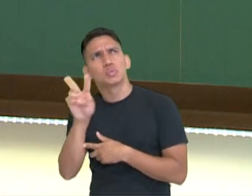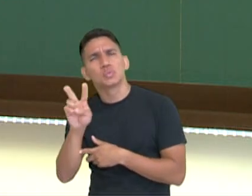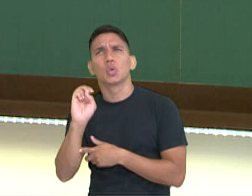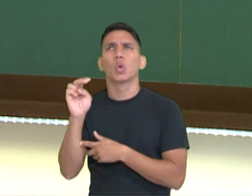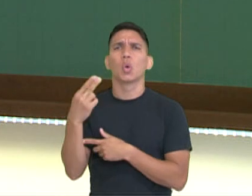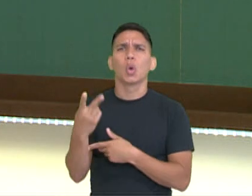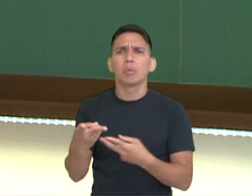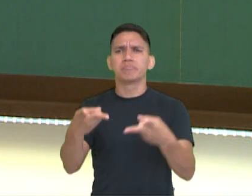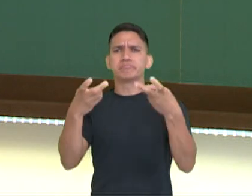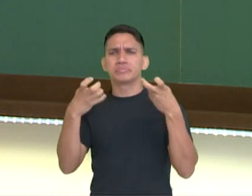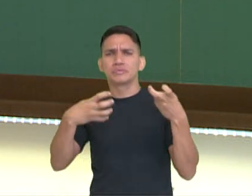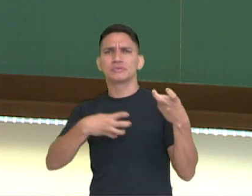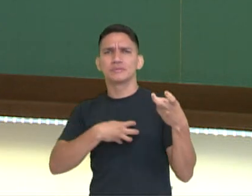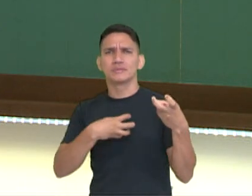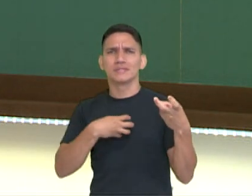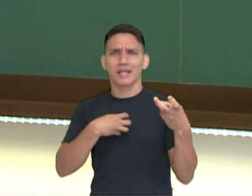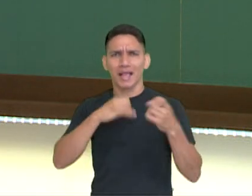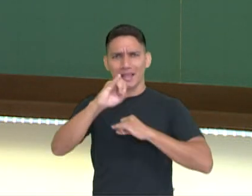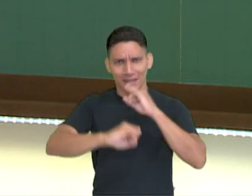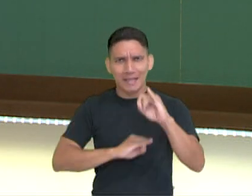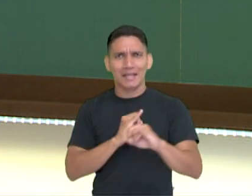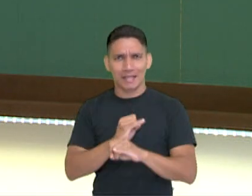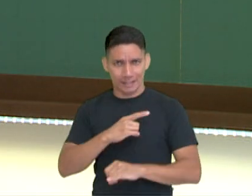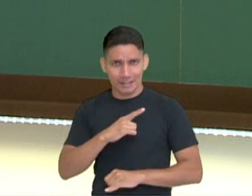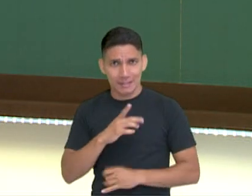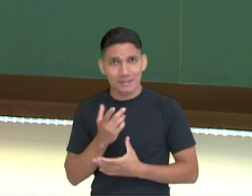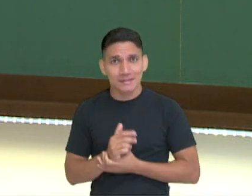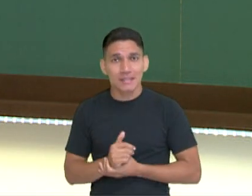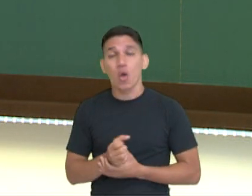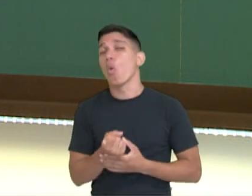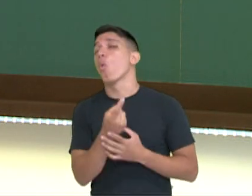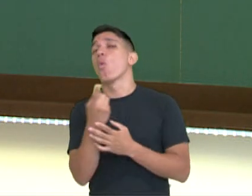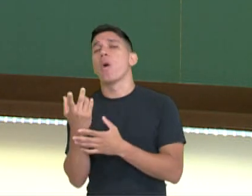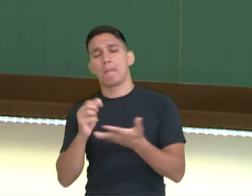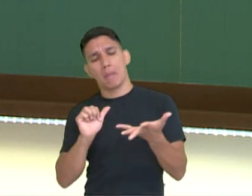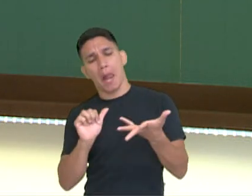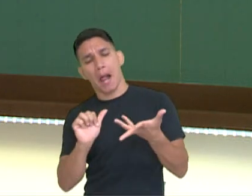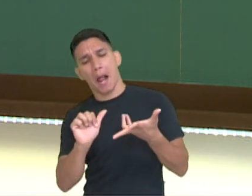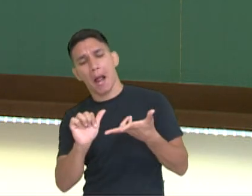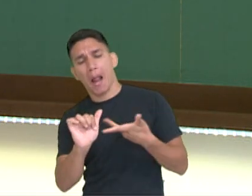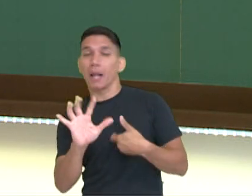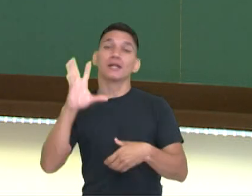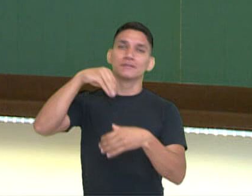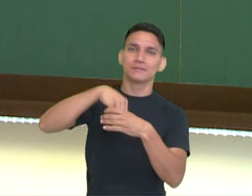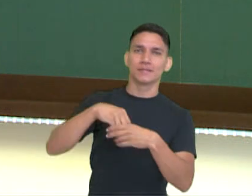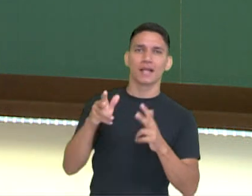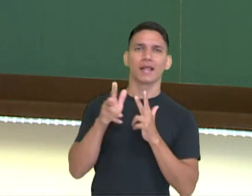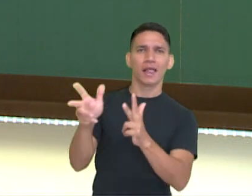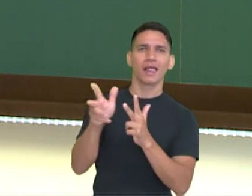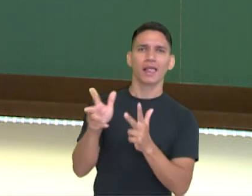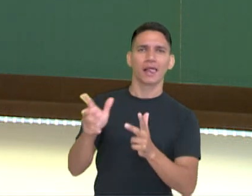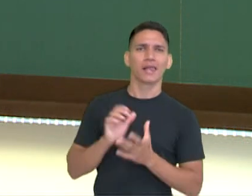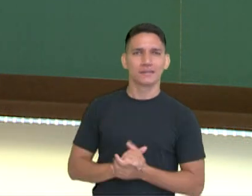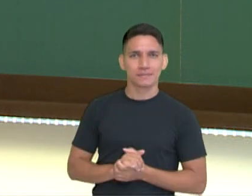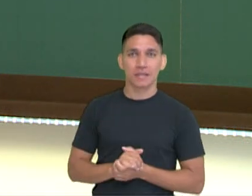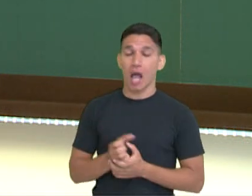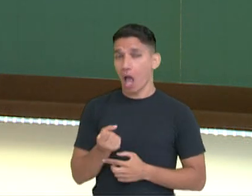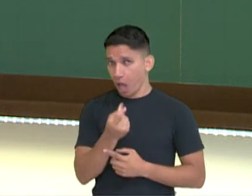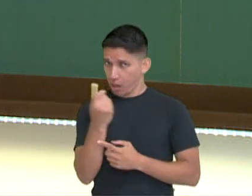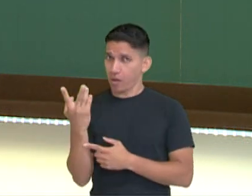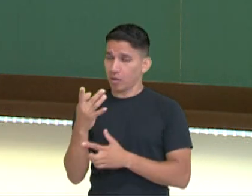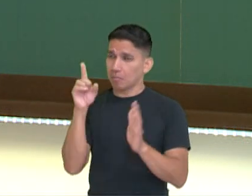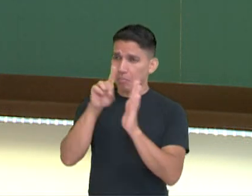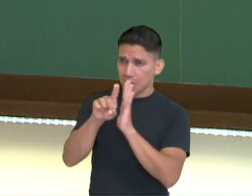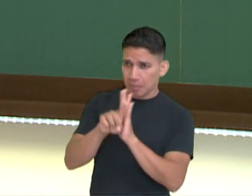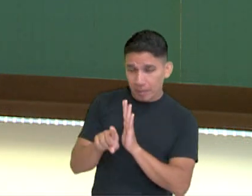rádio? E na internet? Quais são os elementos de uma entrevista? Essas questões são para que você reflita, para que